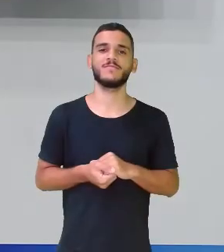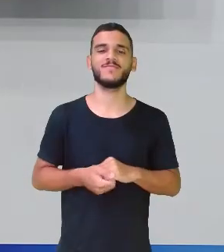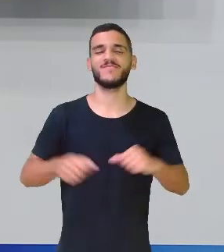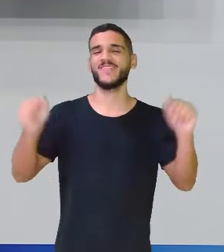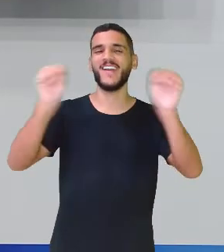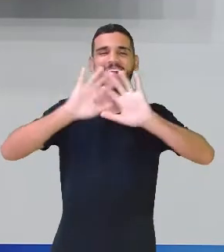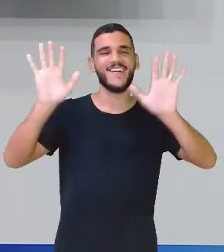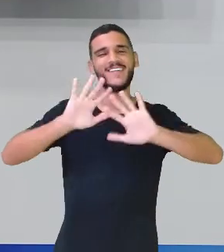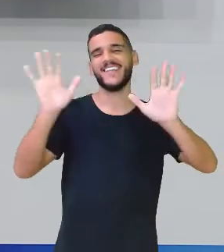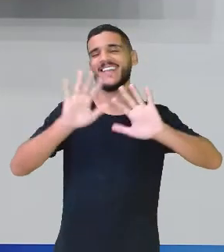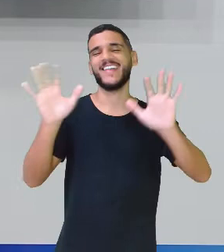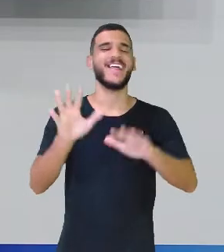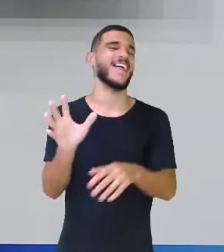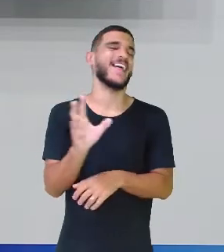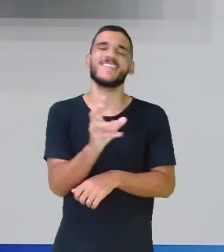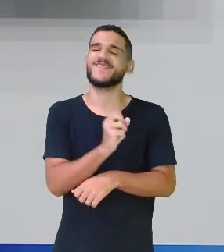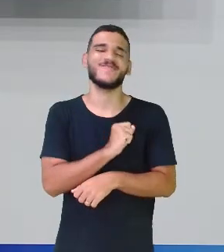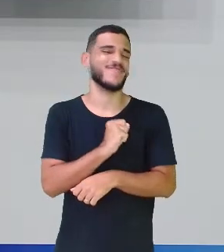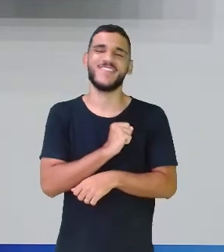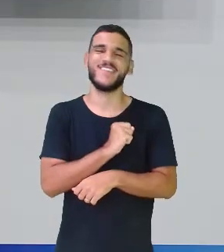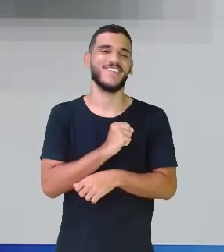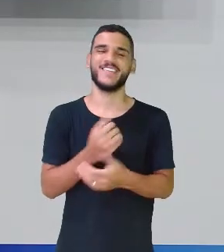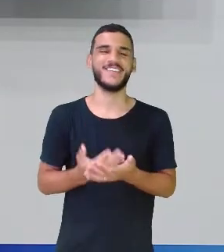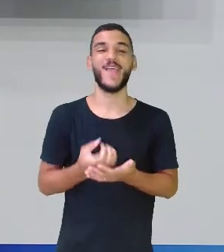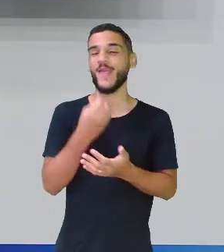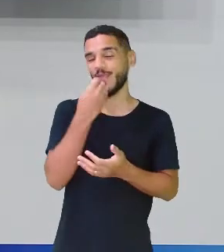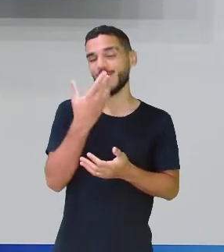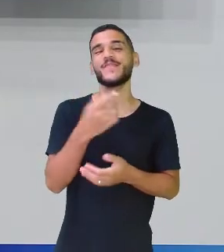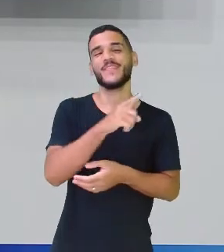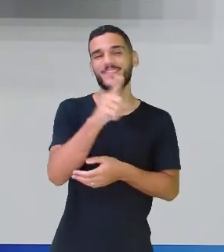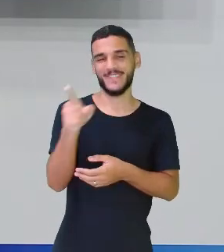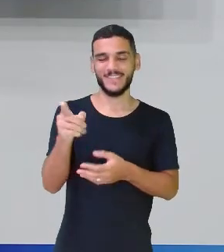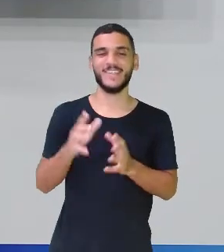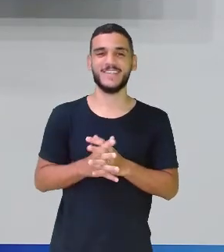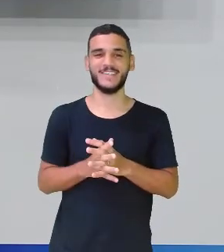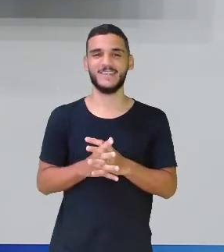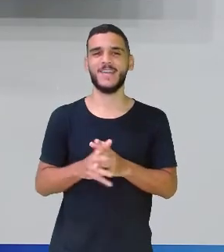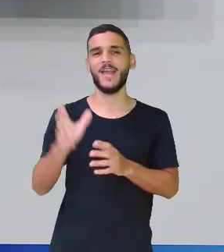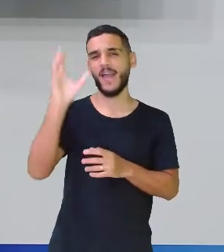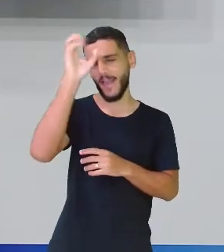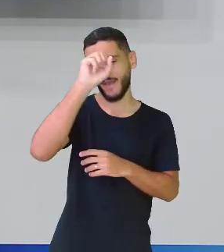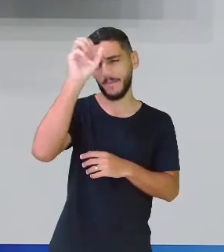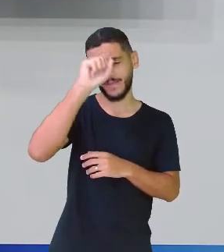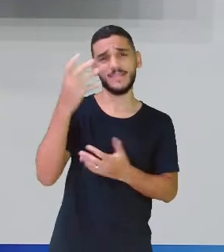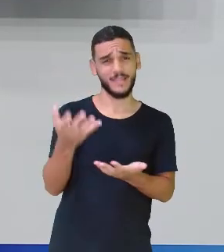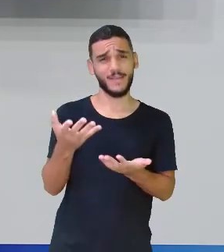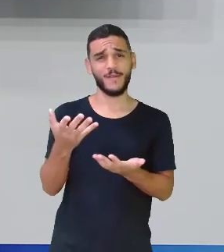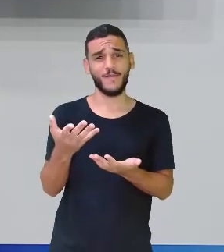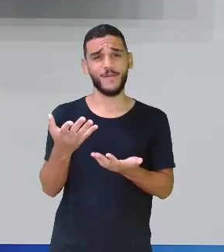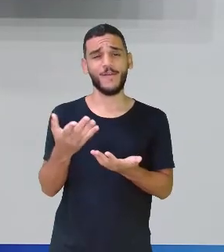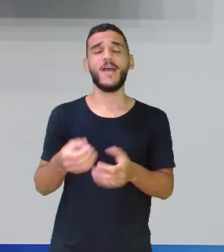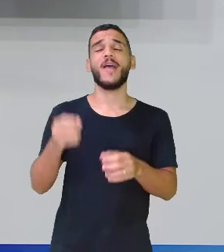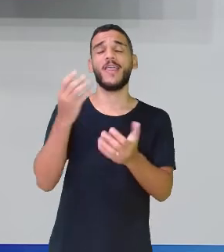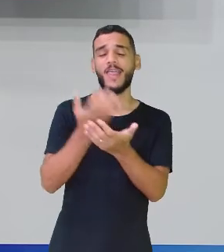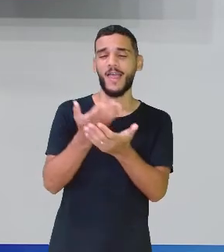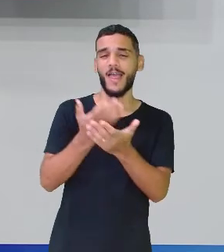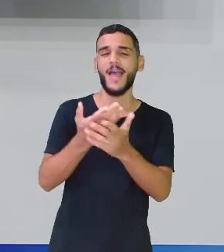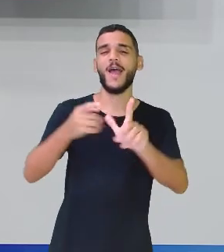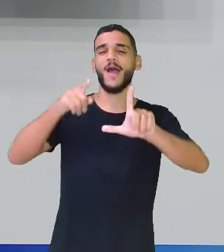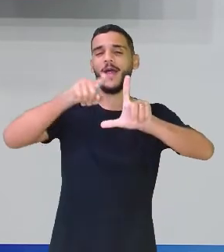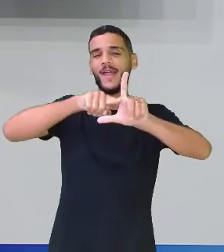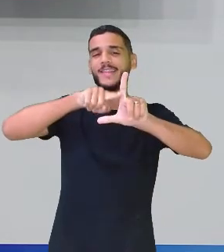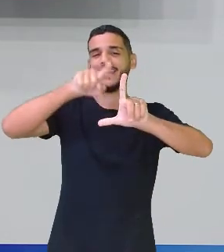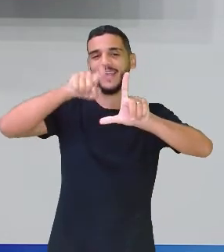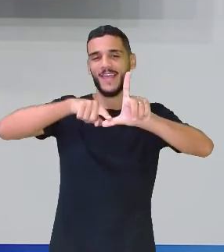Olá, amores! Tudo bem com vocês aí? E aí, aprenderam bastante hoje na aula de ângulos a professora Massinha